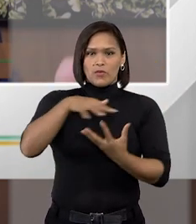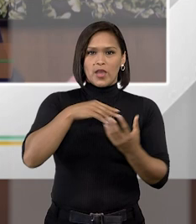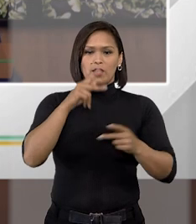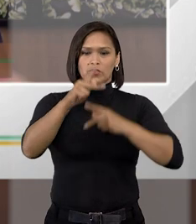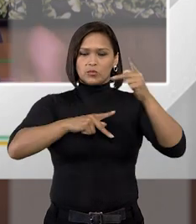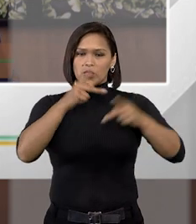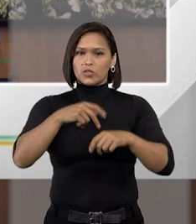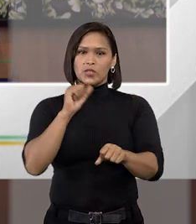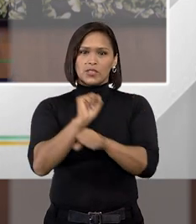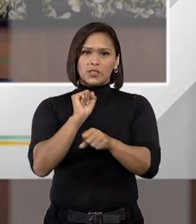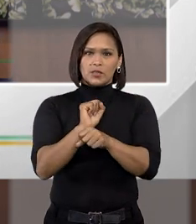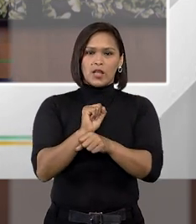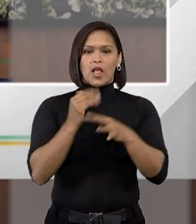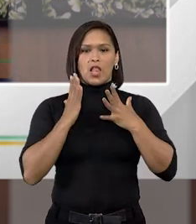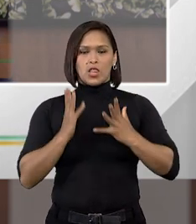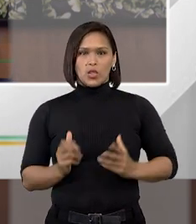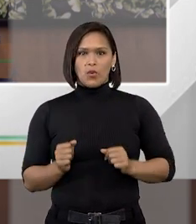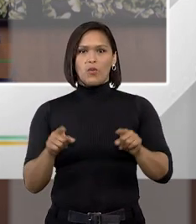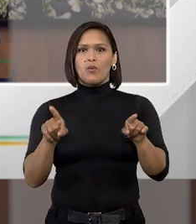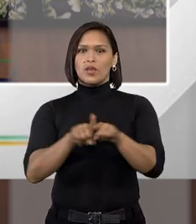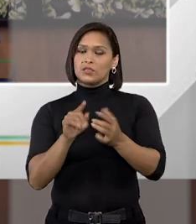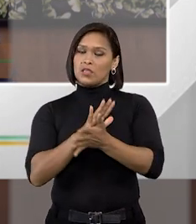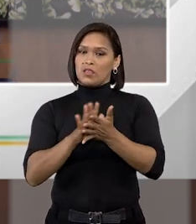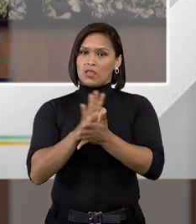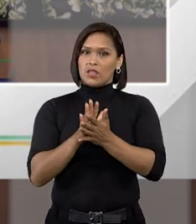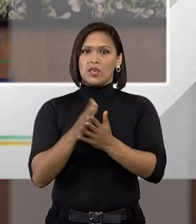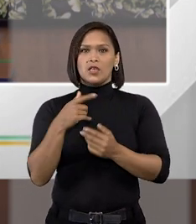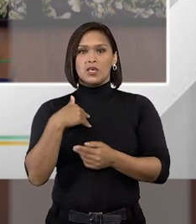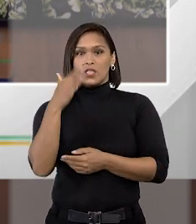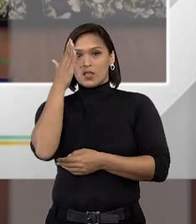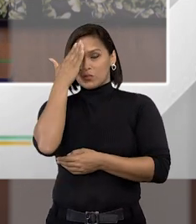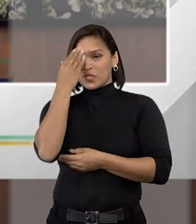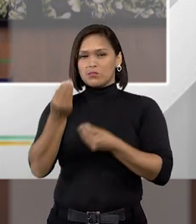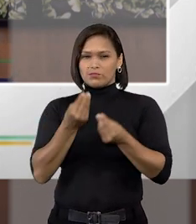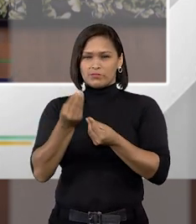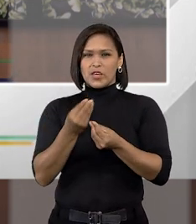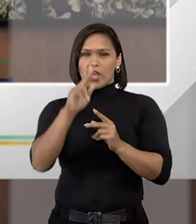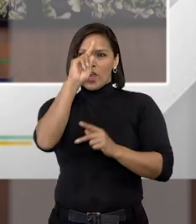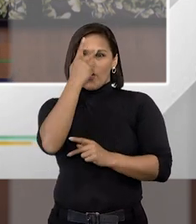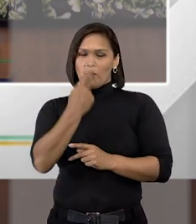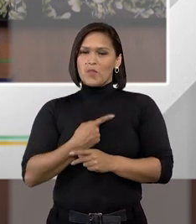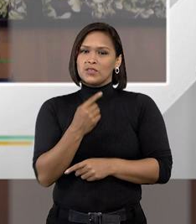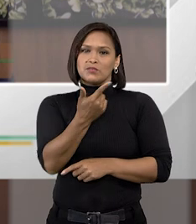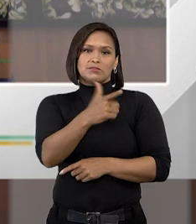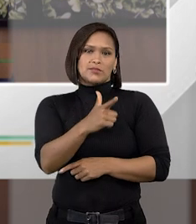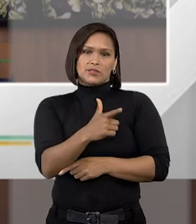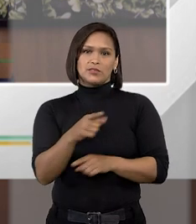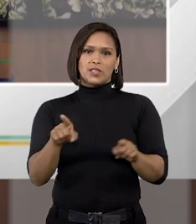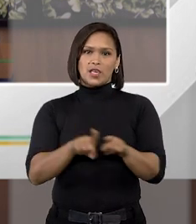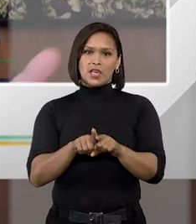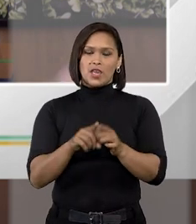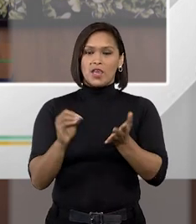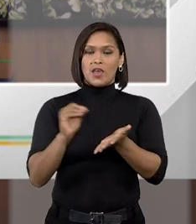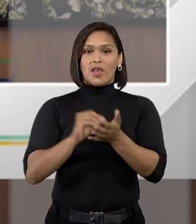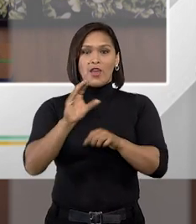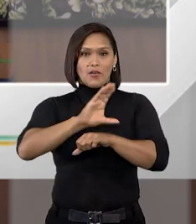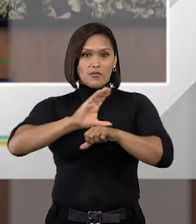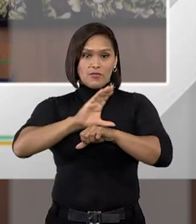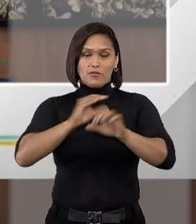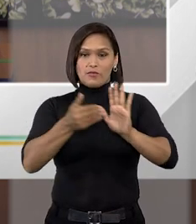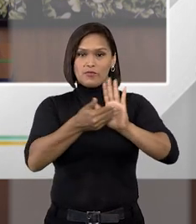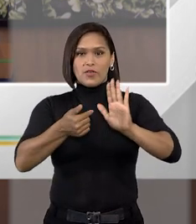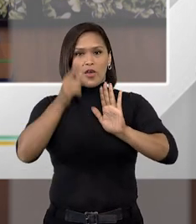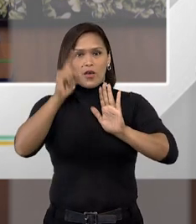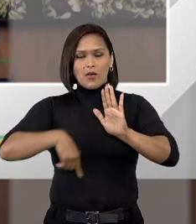esperando ali nua a gente sabe como isso funciona então isso é algo absolutamente desumano absolutamente inconstitucional